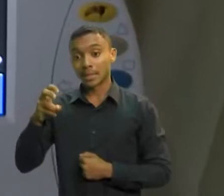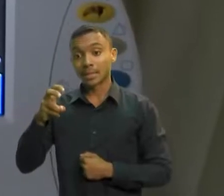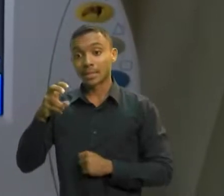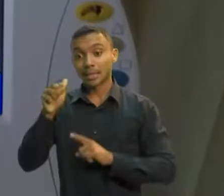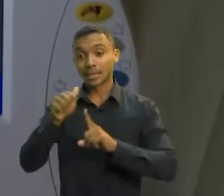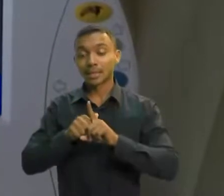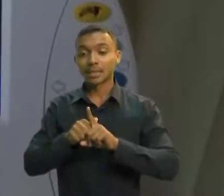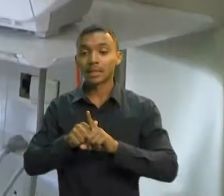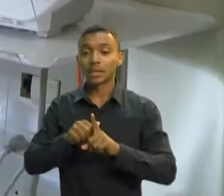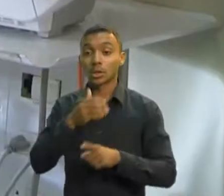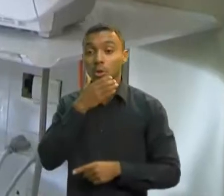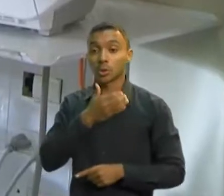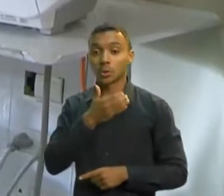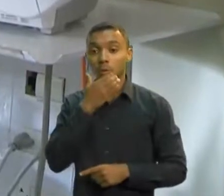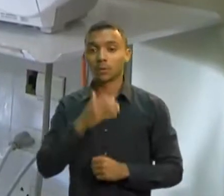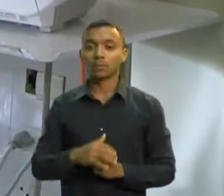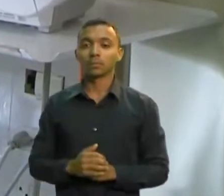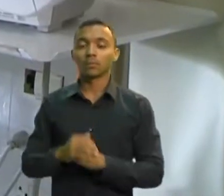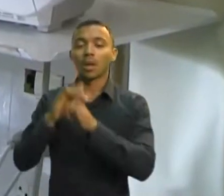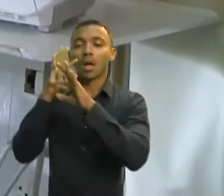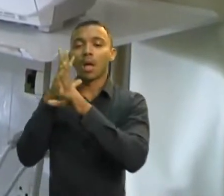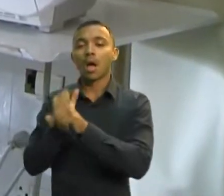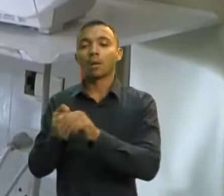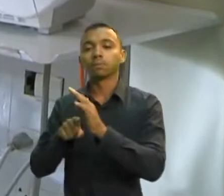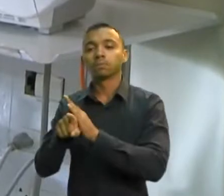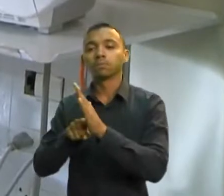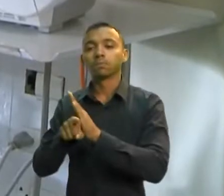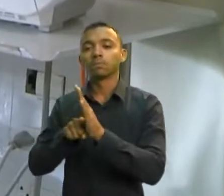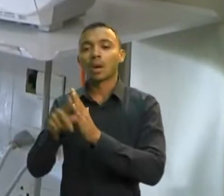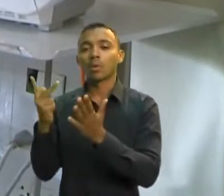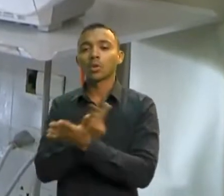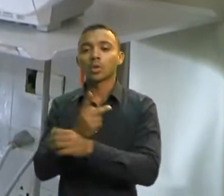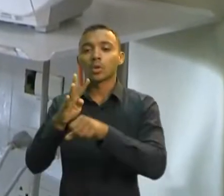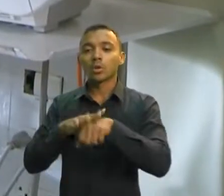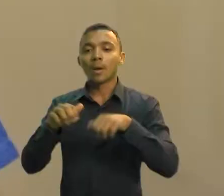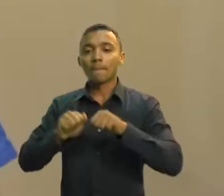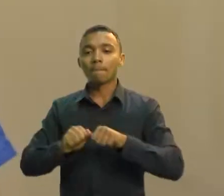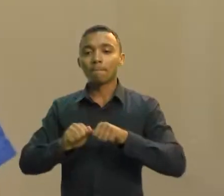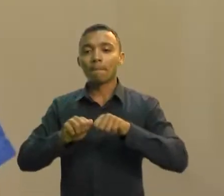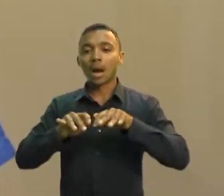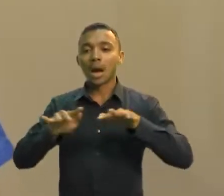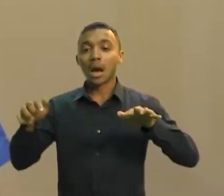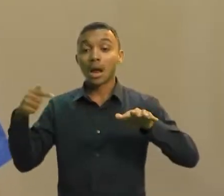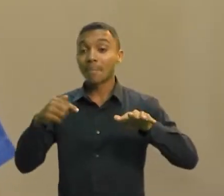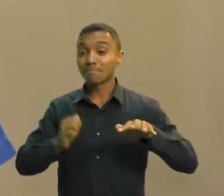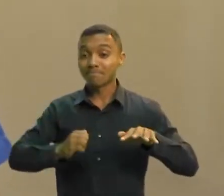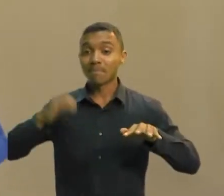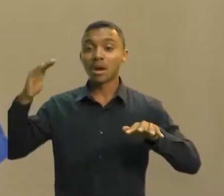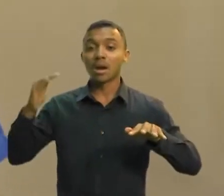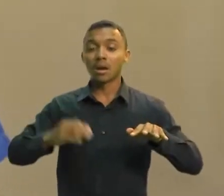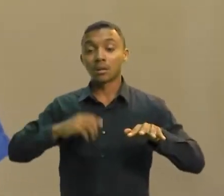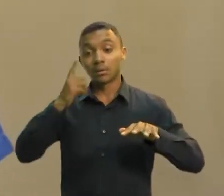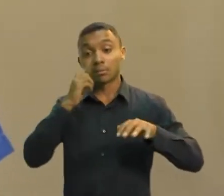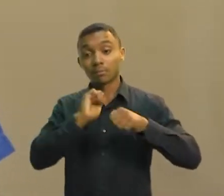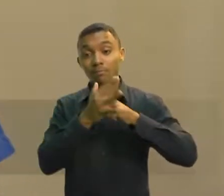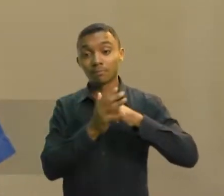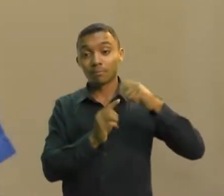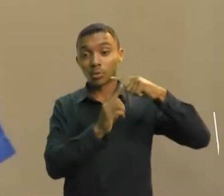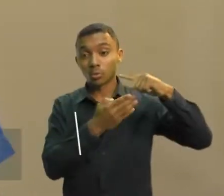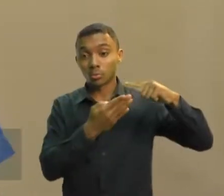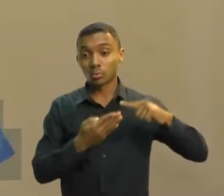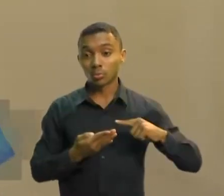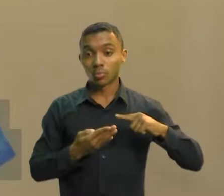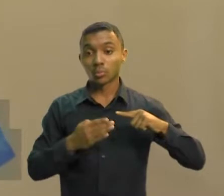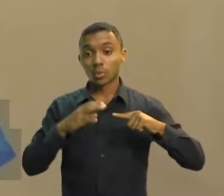Os números comprovam potencial de transmissão maior que outras variantes. A variante Ômicron, segundo os pesquisadores,